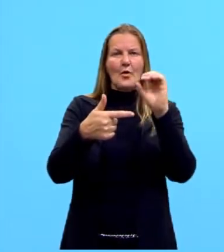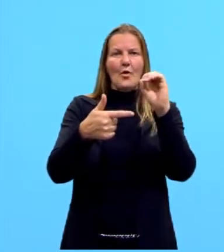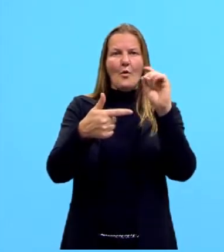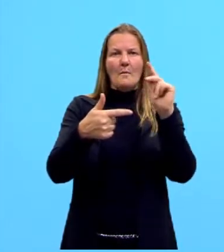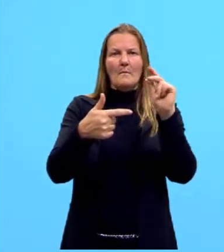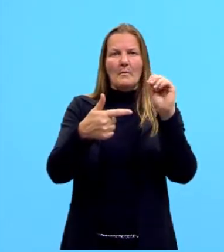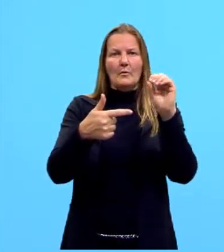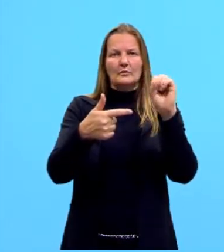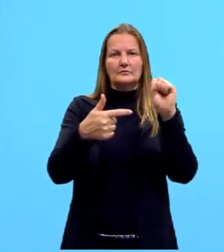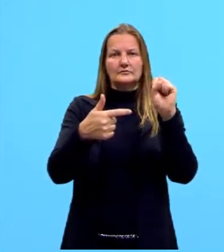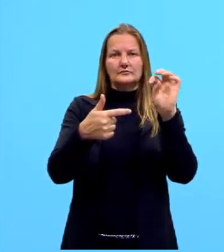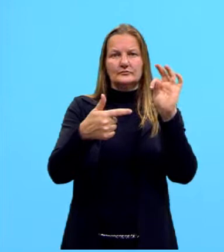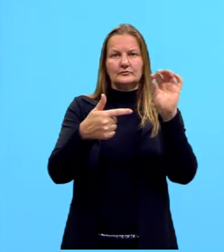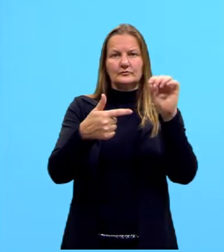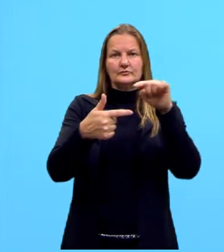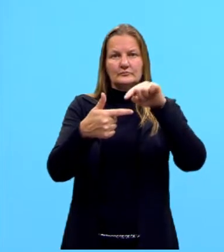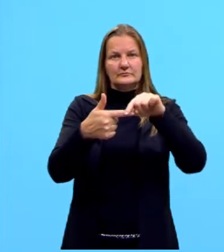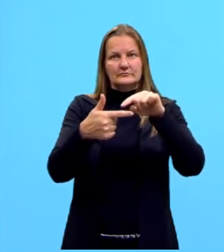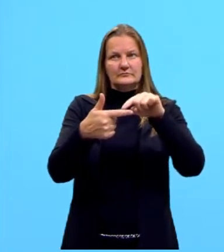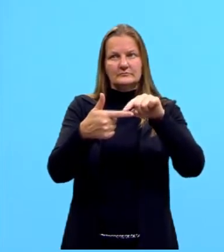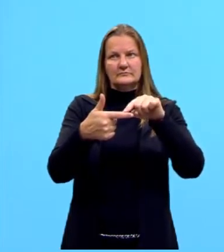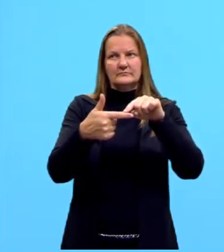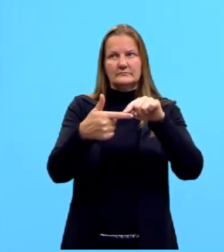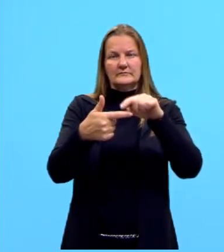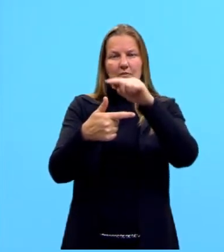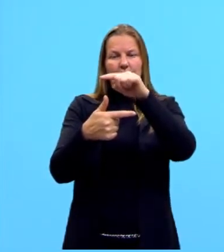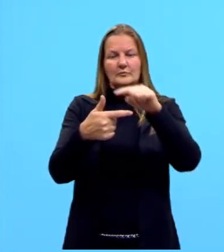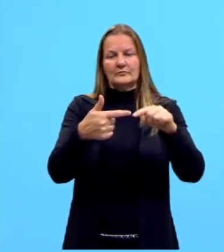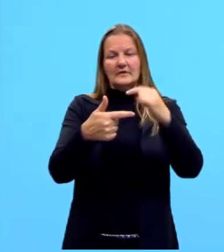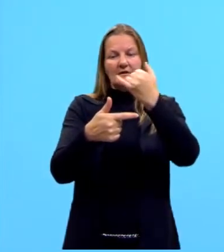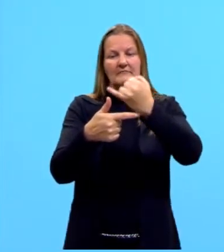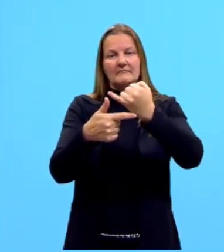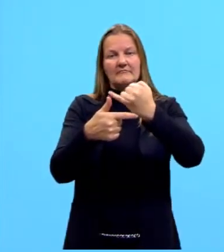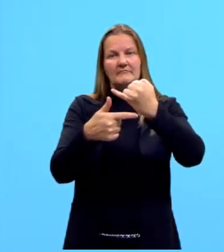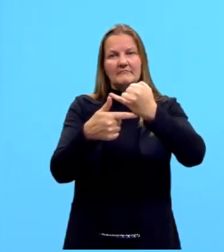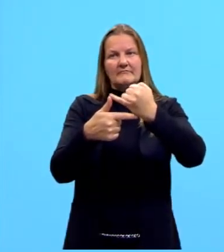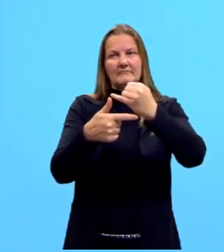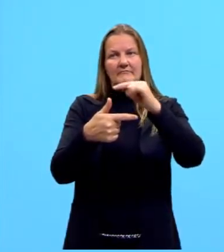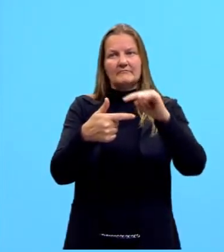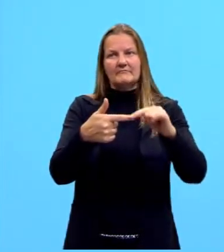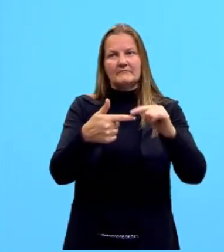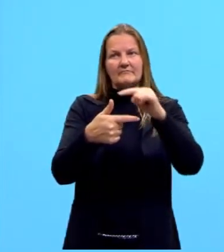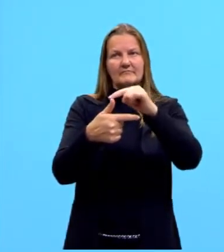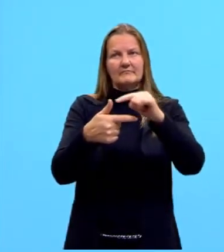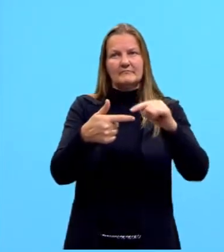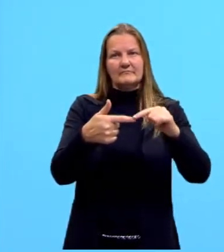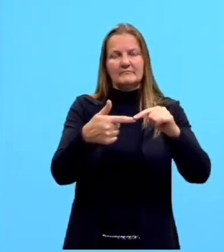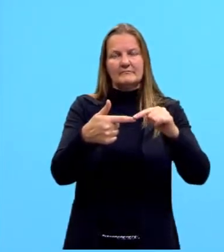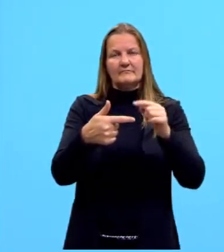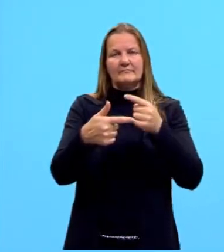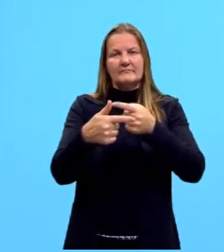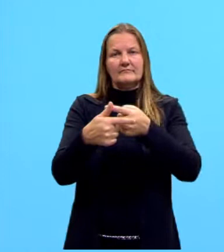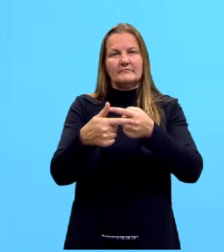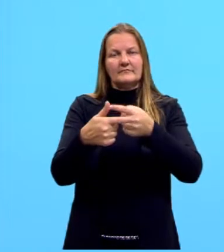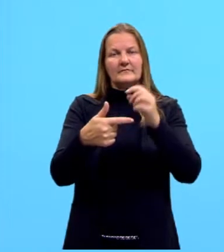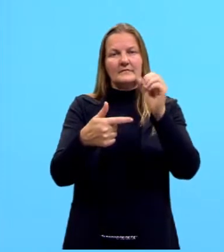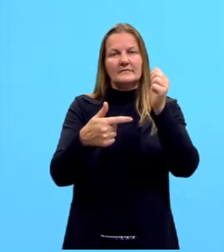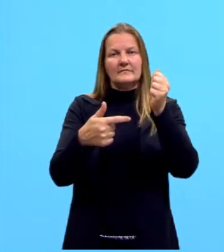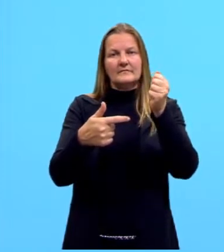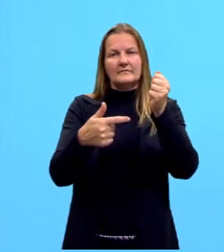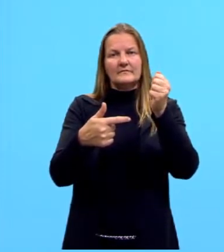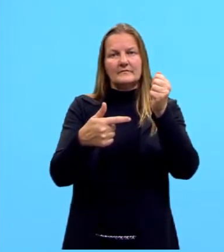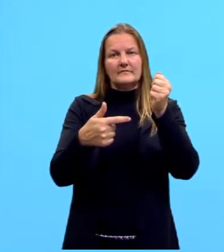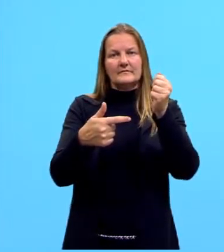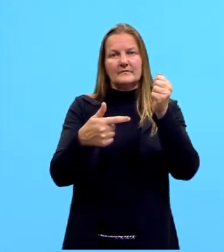oposto, o lado, então, oposto a ele, e o cateto adjacente, o lado, então, que forma esse ângulo. É